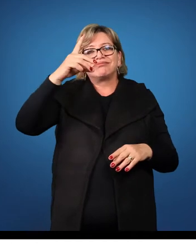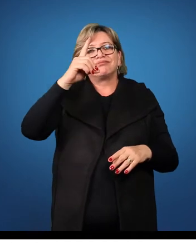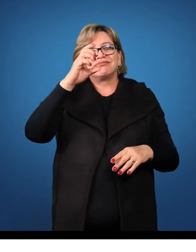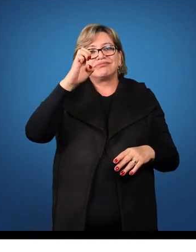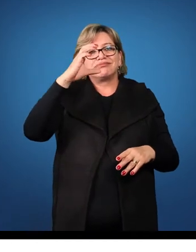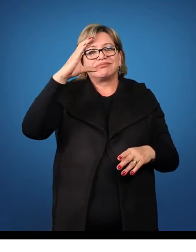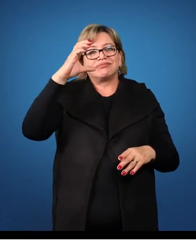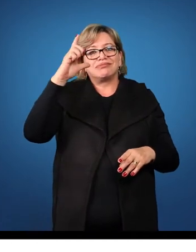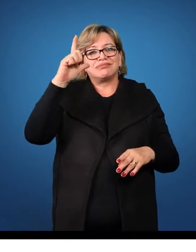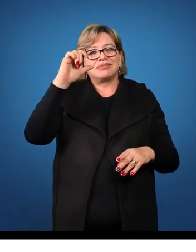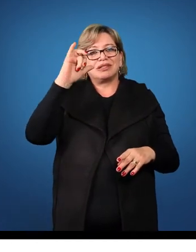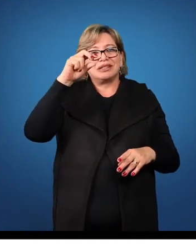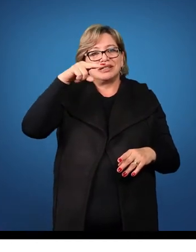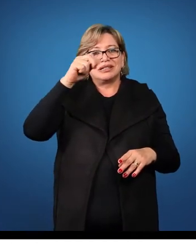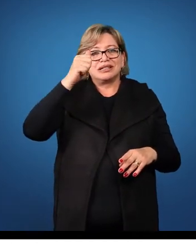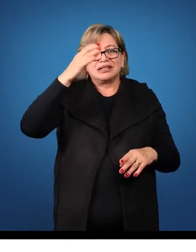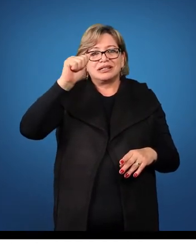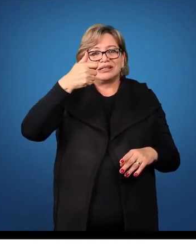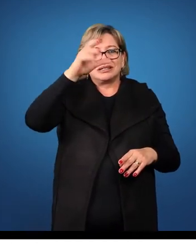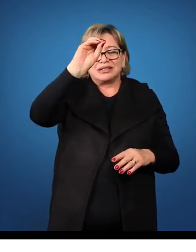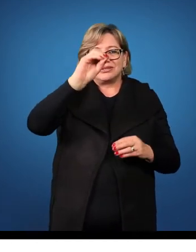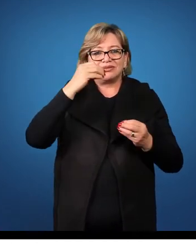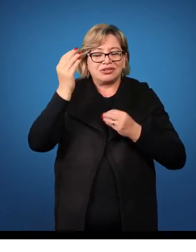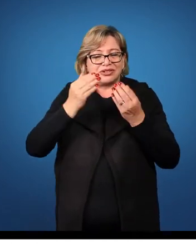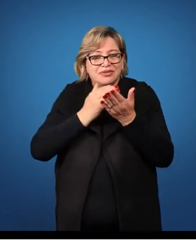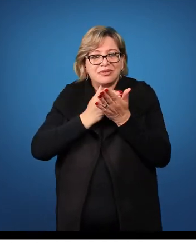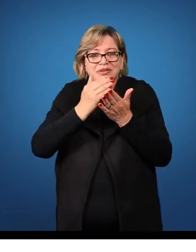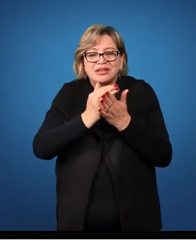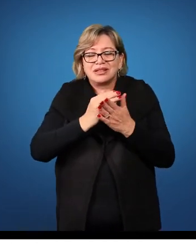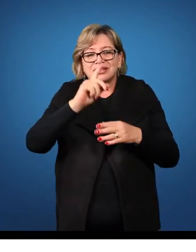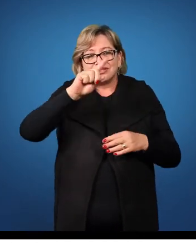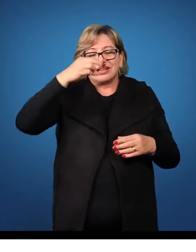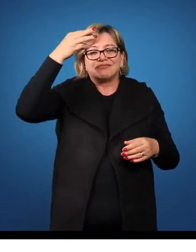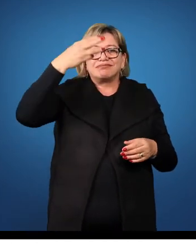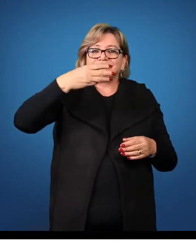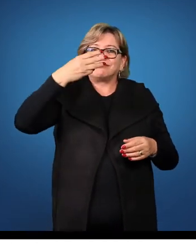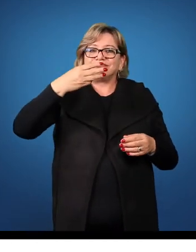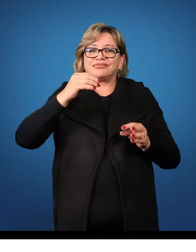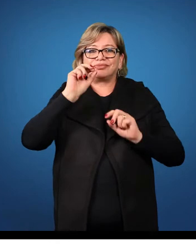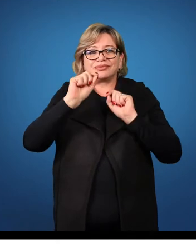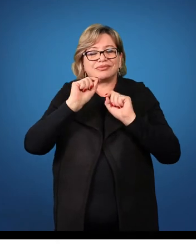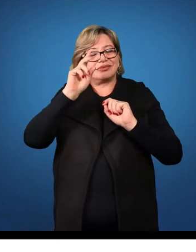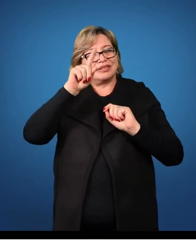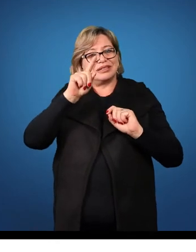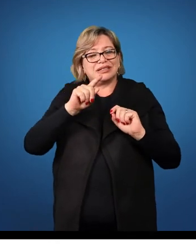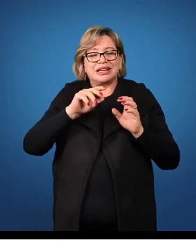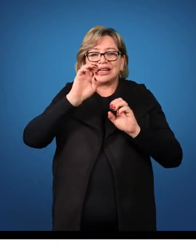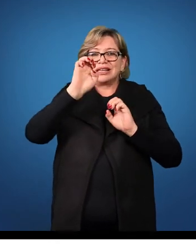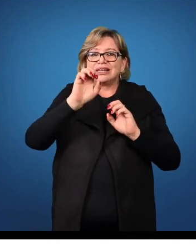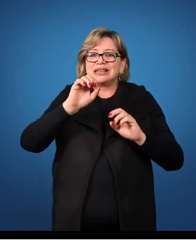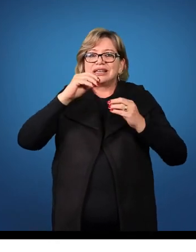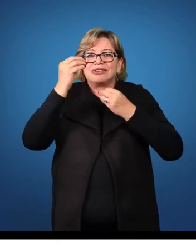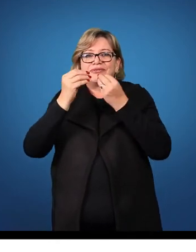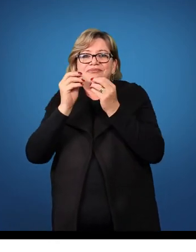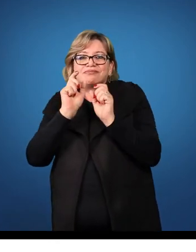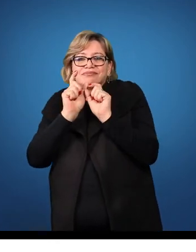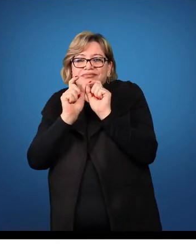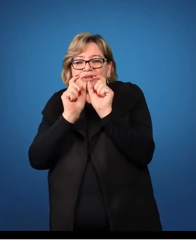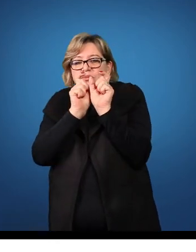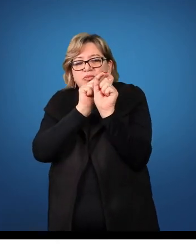E ao falar assim, nós já vamos introduzindo aí essa terceira declinação, cujo ablativo termina em